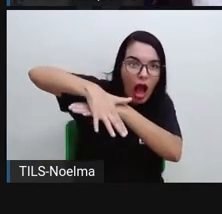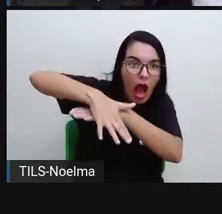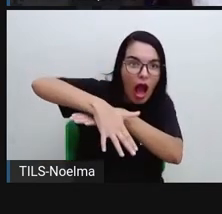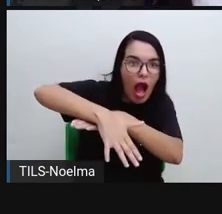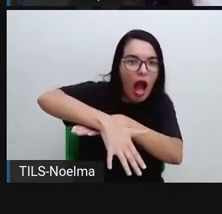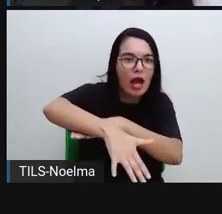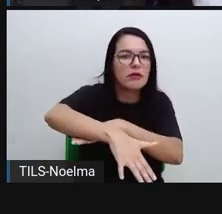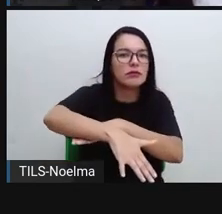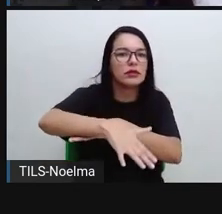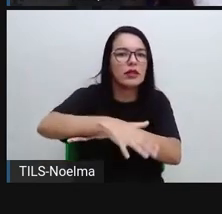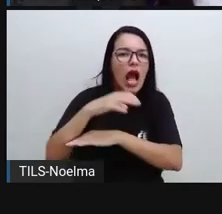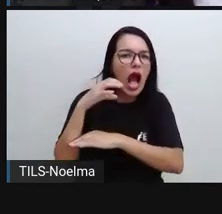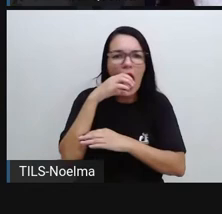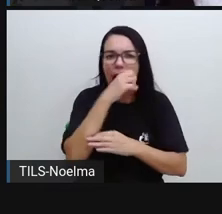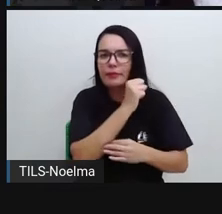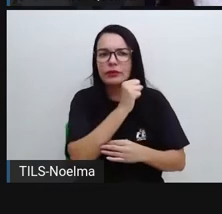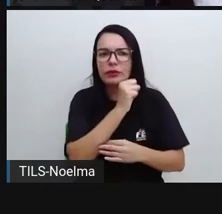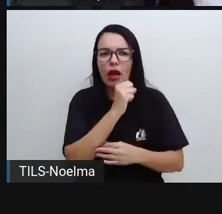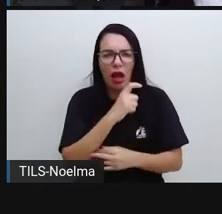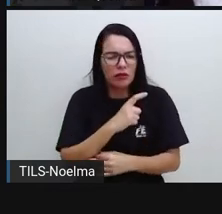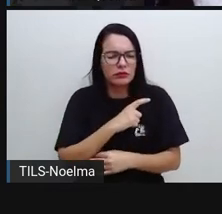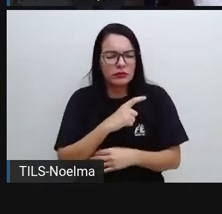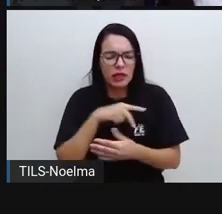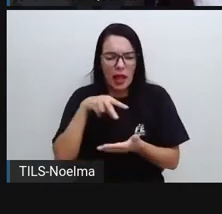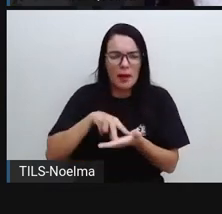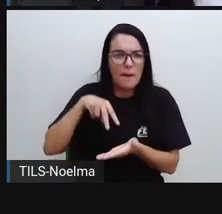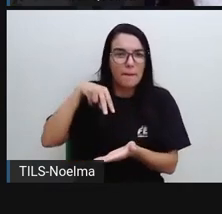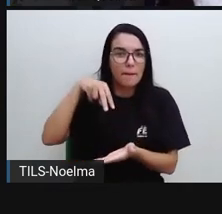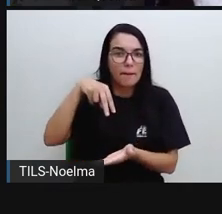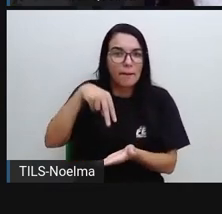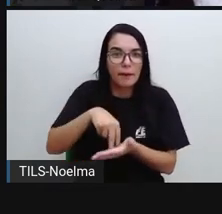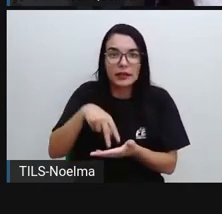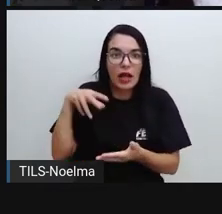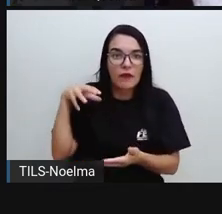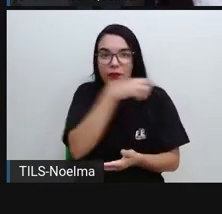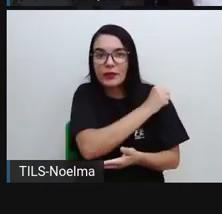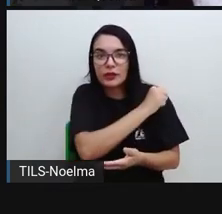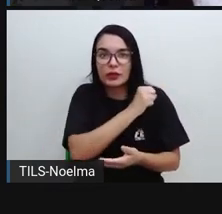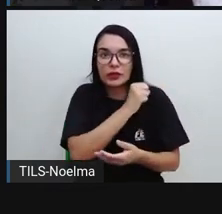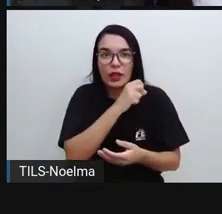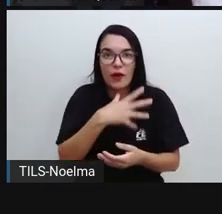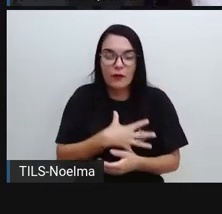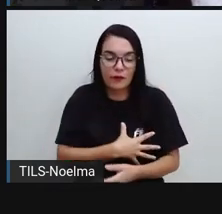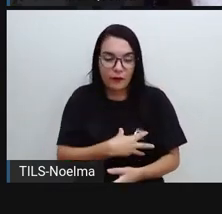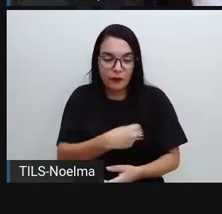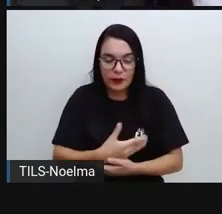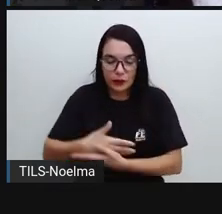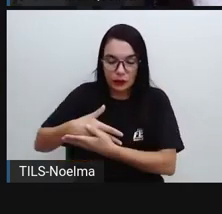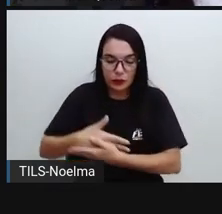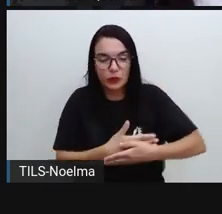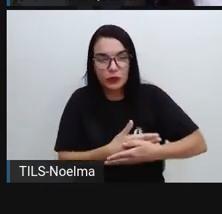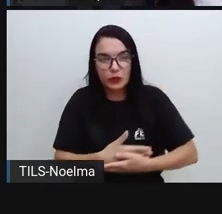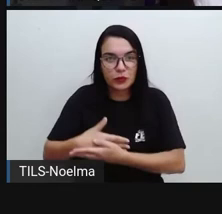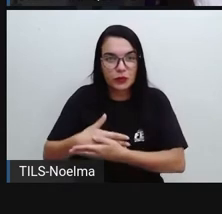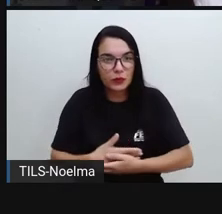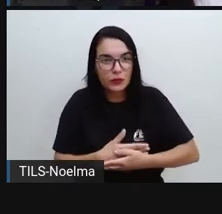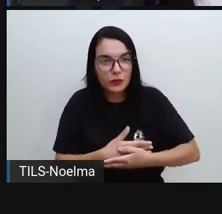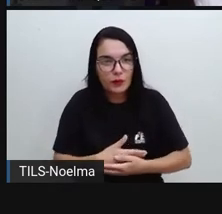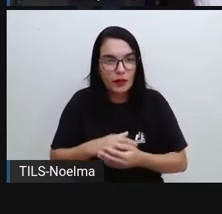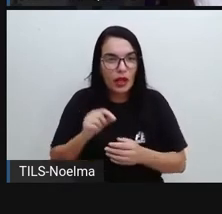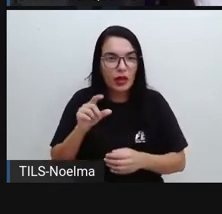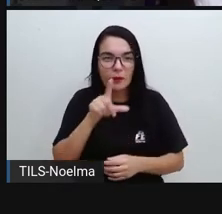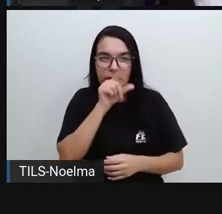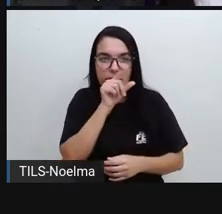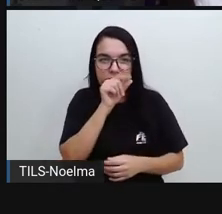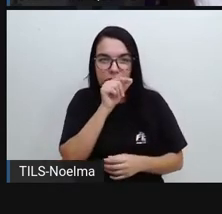radios. Tão rápido nisso quanto as pernas velozes dos filhotes, digamos, e fazem ser